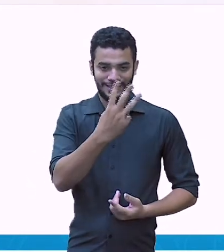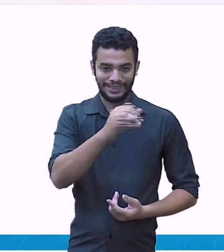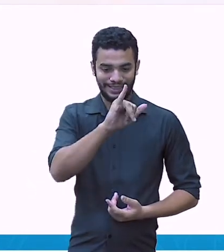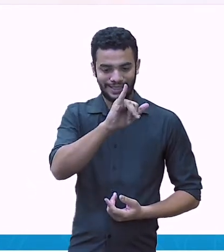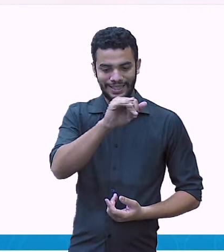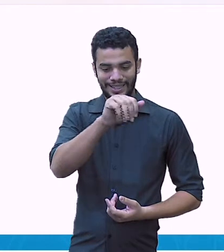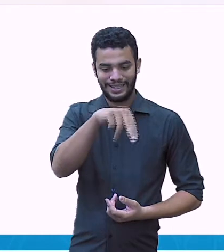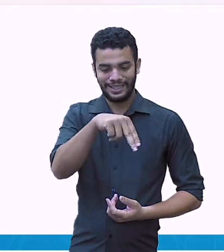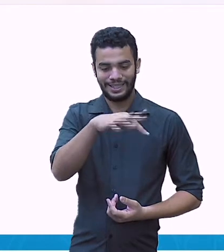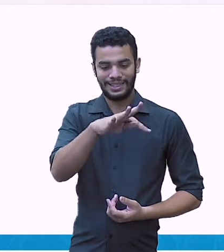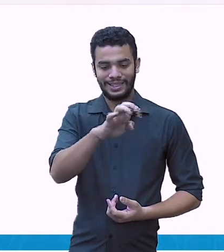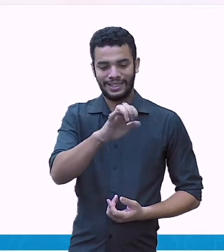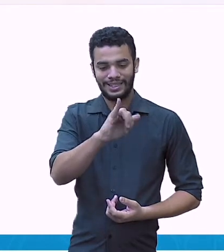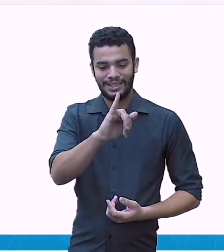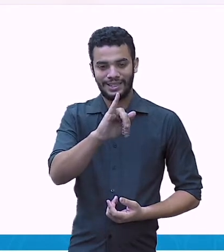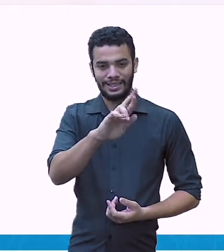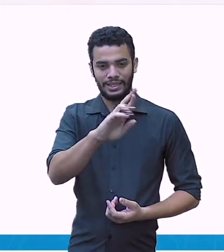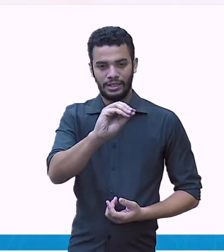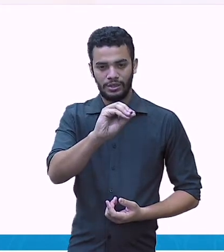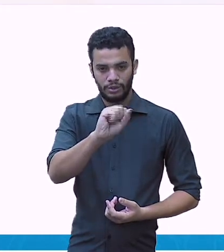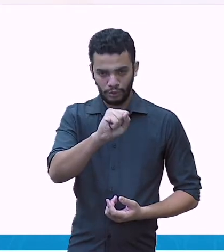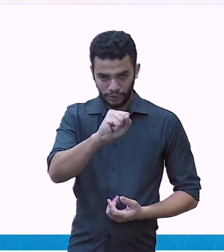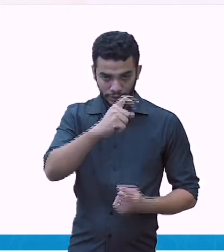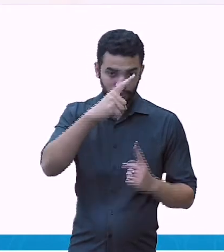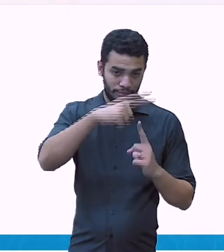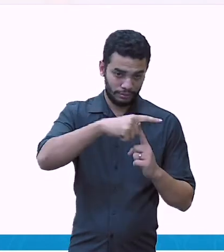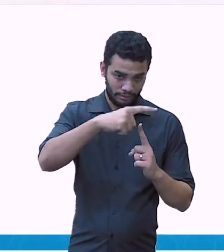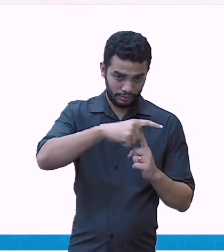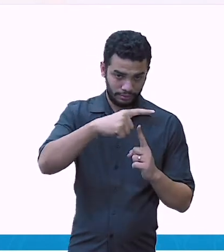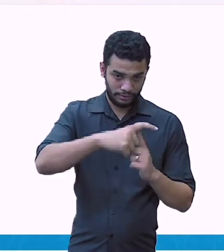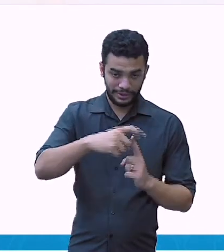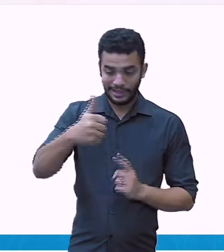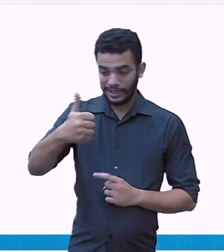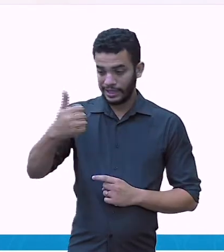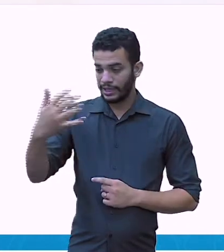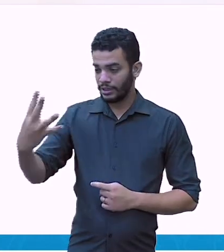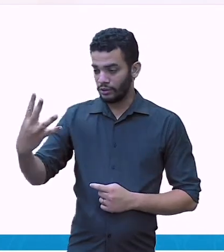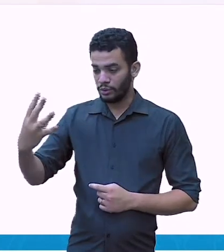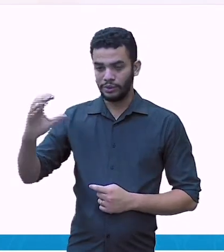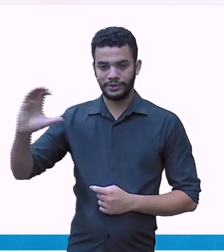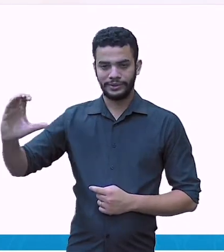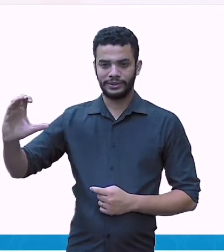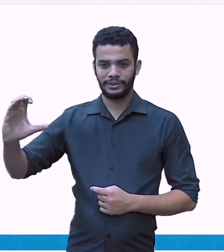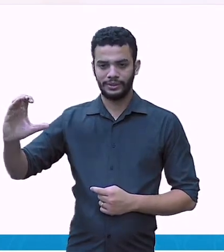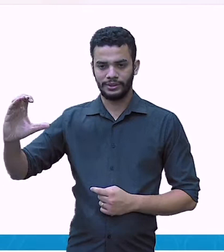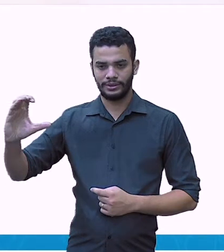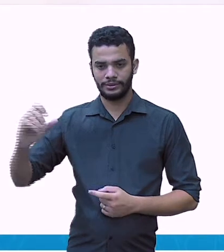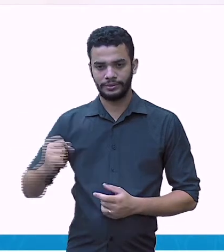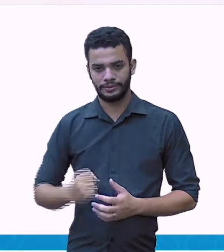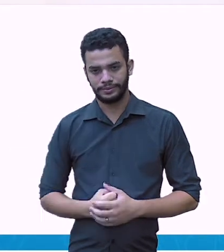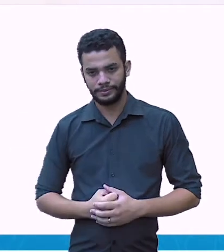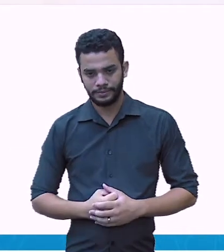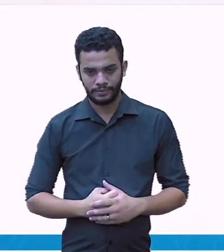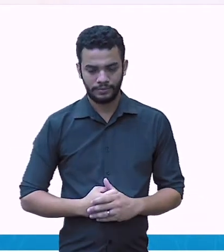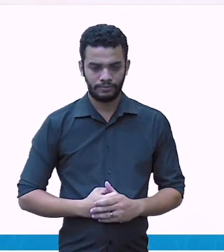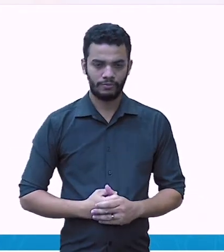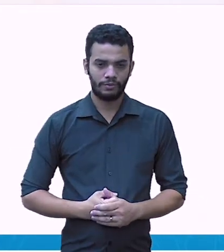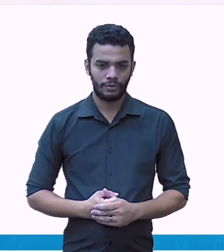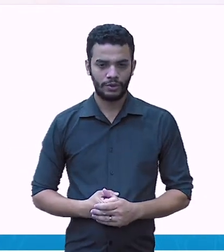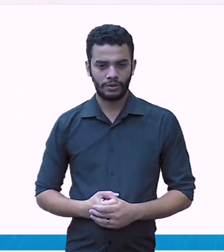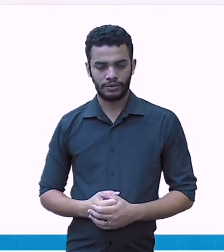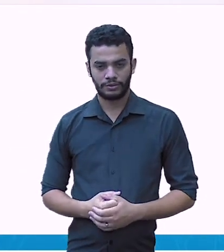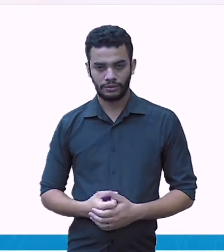14 centésimos. Agora, representando por último esse número aqui, olha,